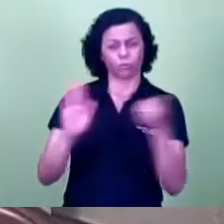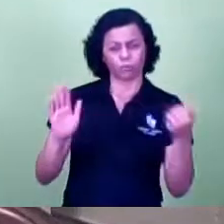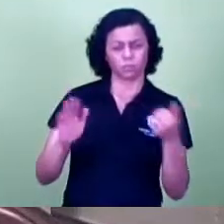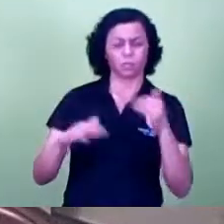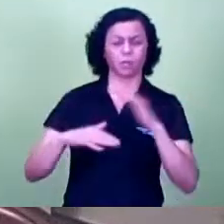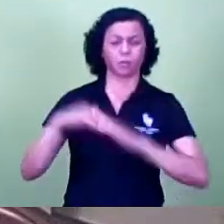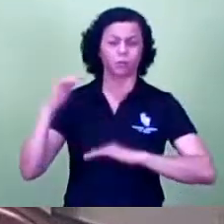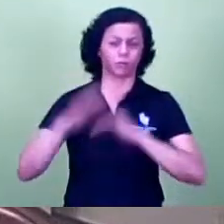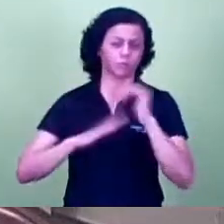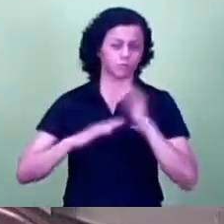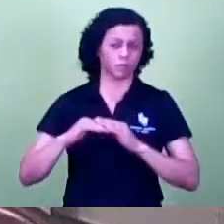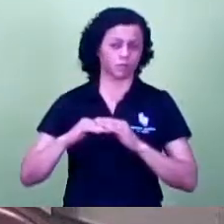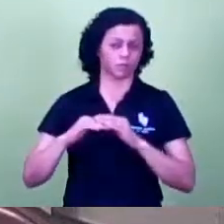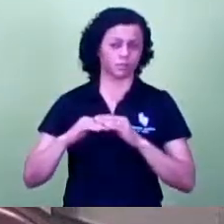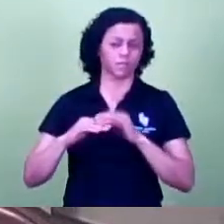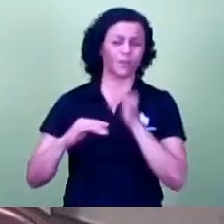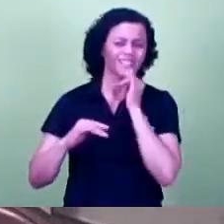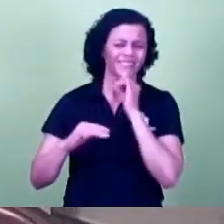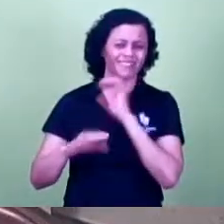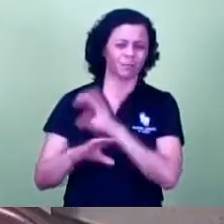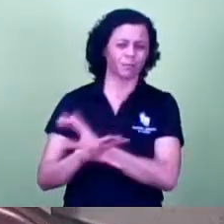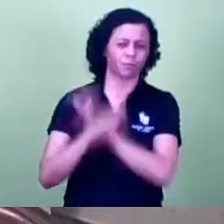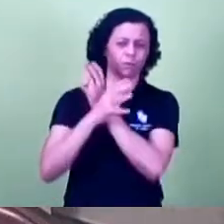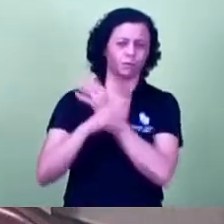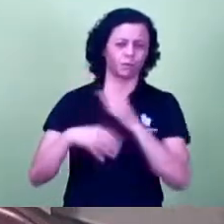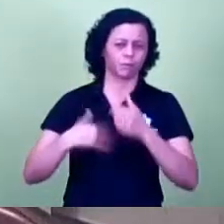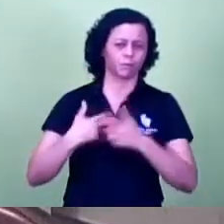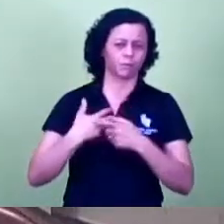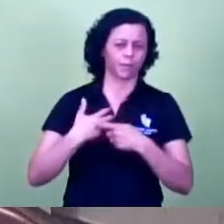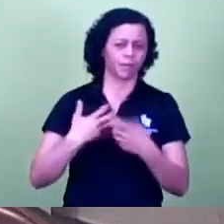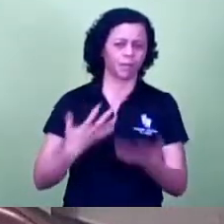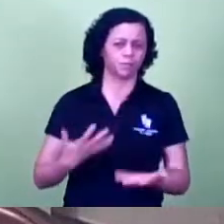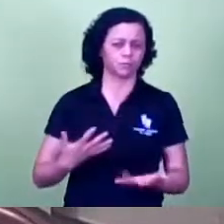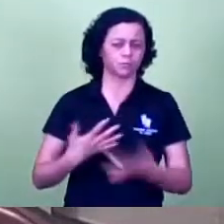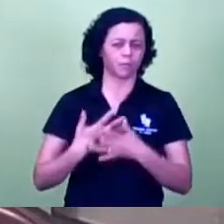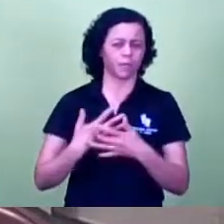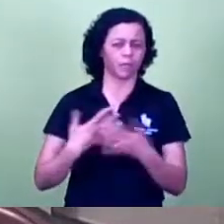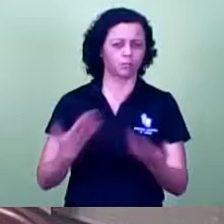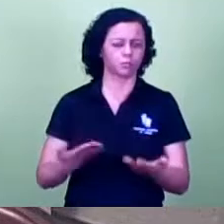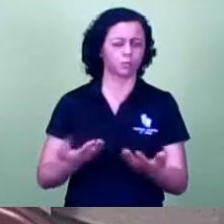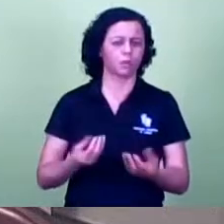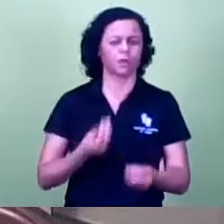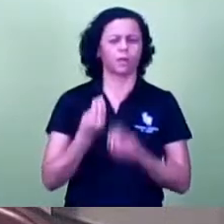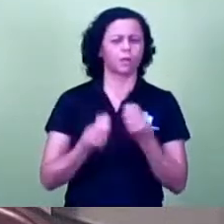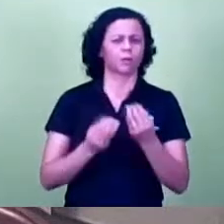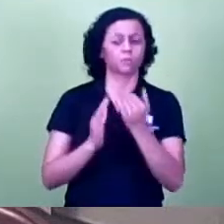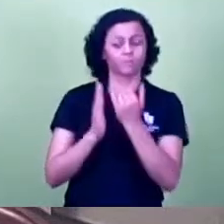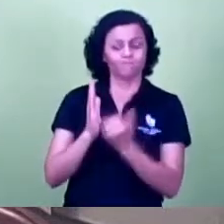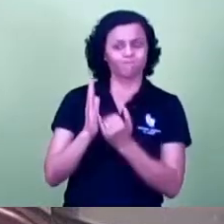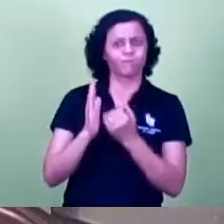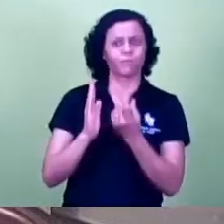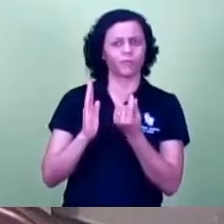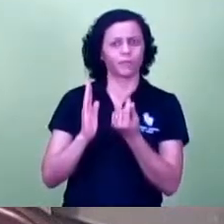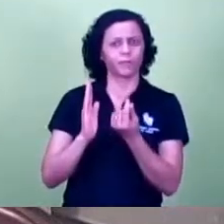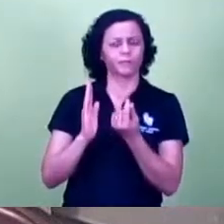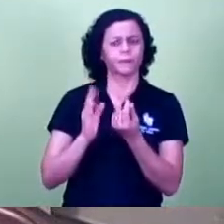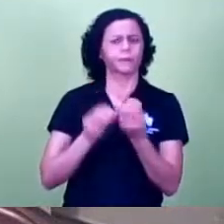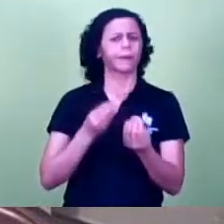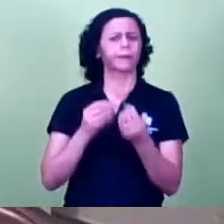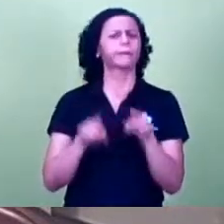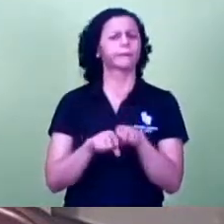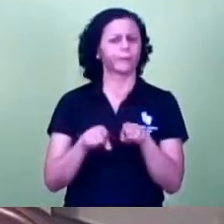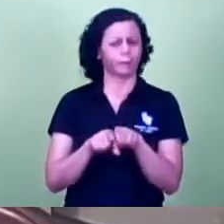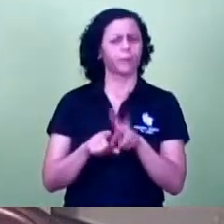Julio porque se tem uma redução drástica com relação a essa parte financeira automaticamente vai ter uma redução também no que diz respeito